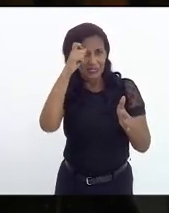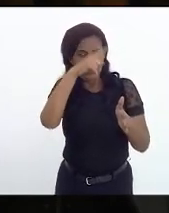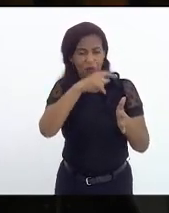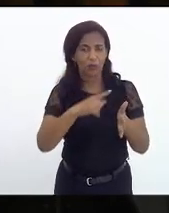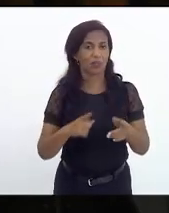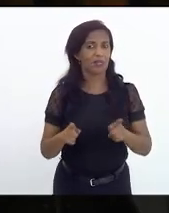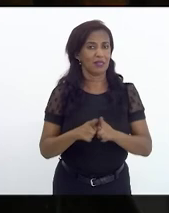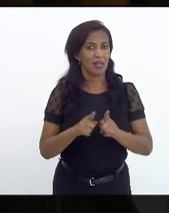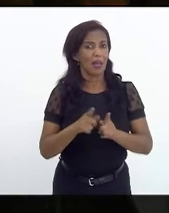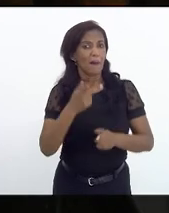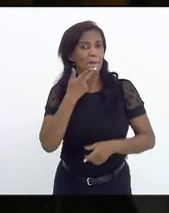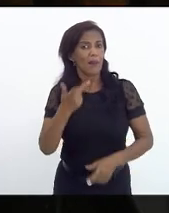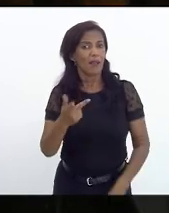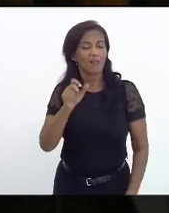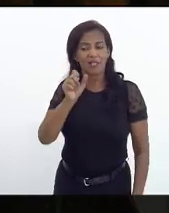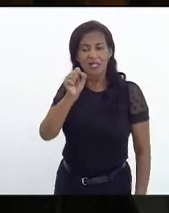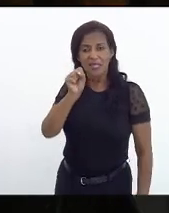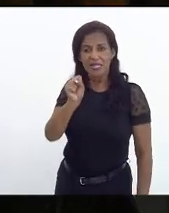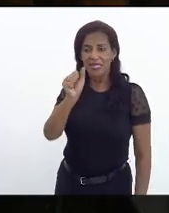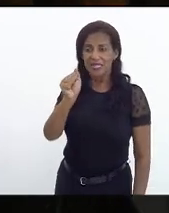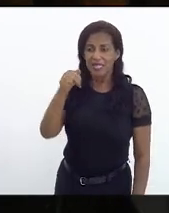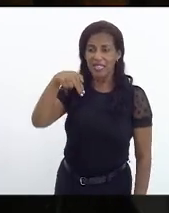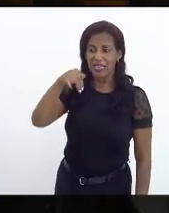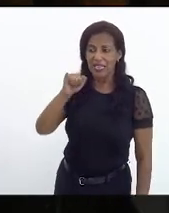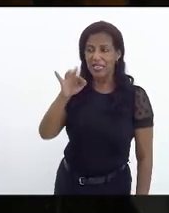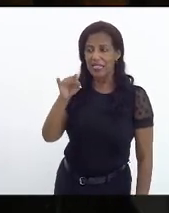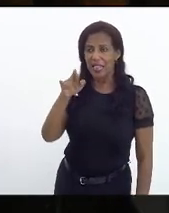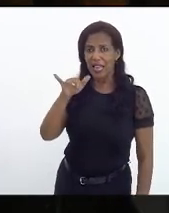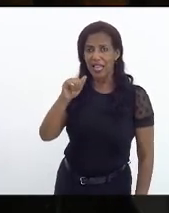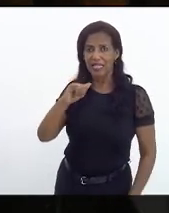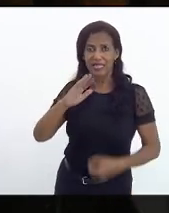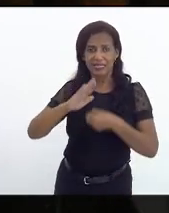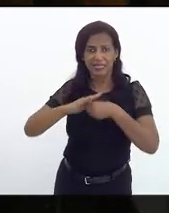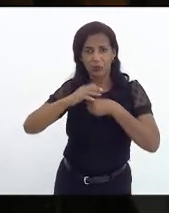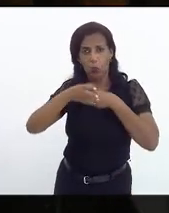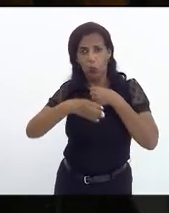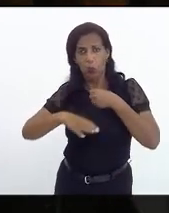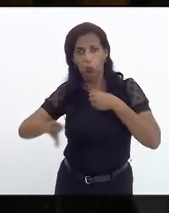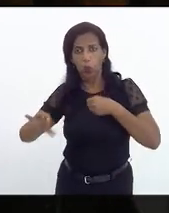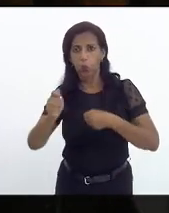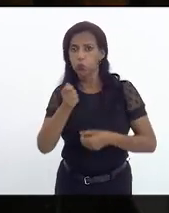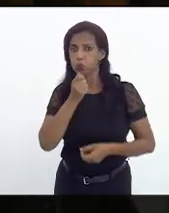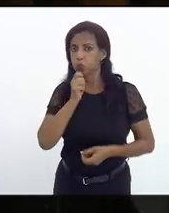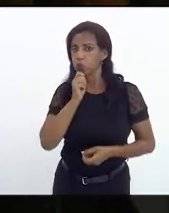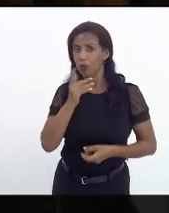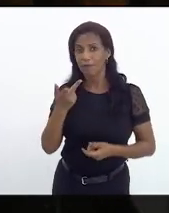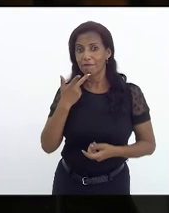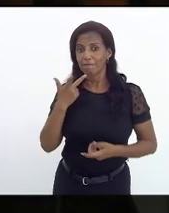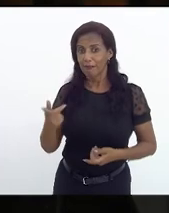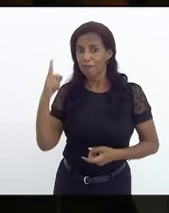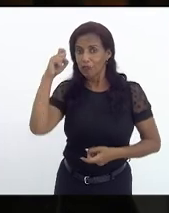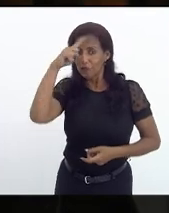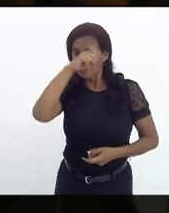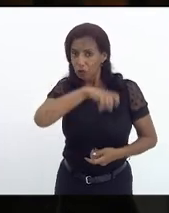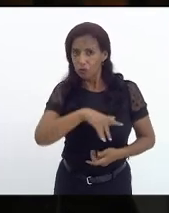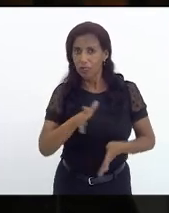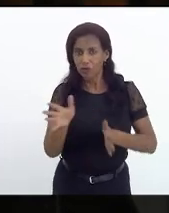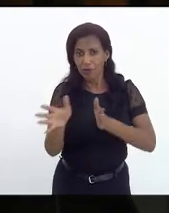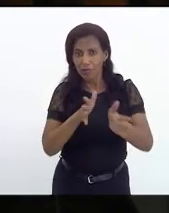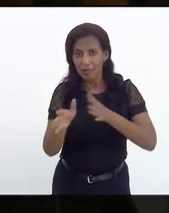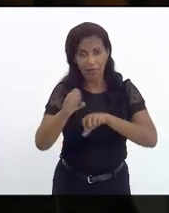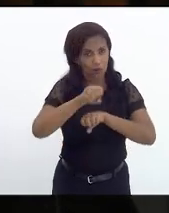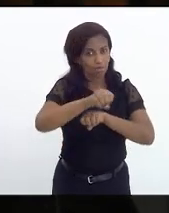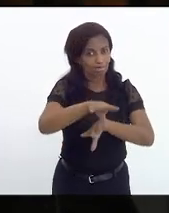essa dimensão sanitária a pesquisa também alcançou esse esse tema falando não apenas da dificuldade do acesso à